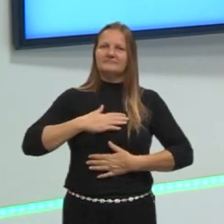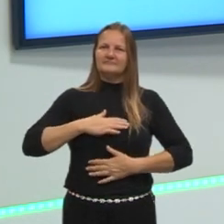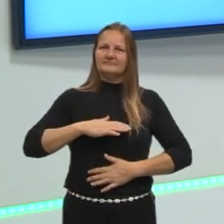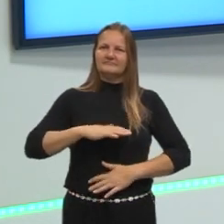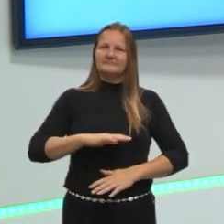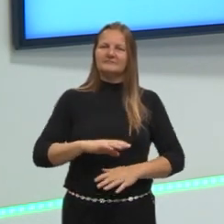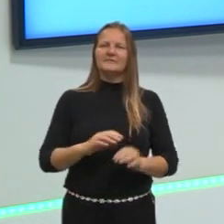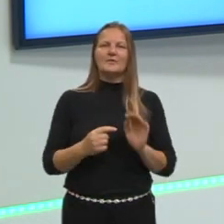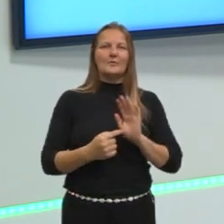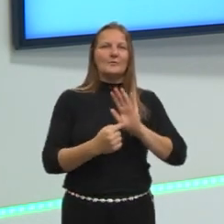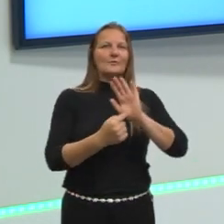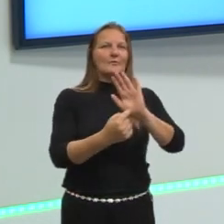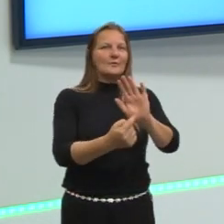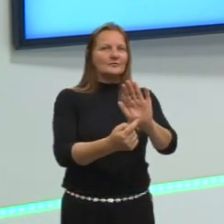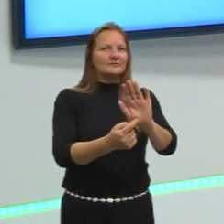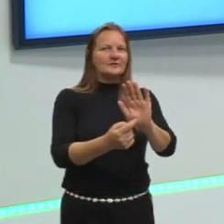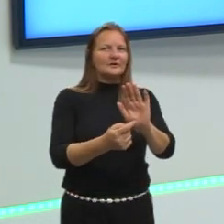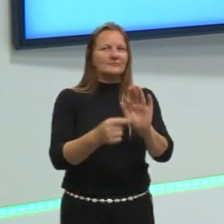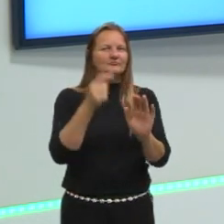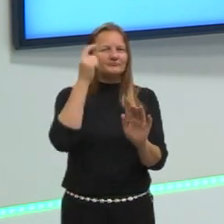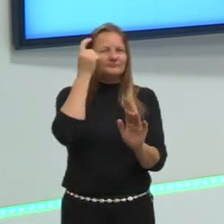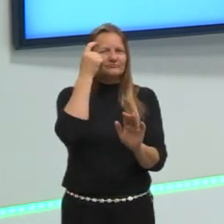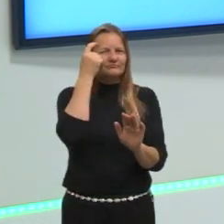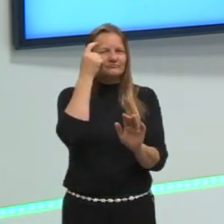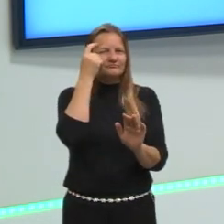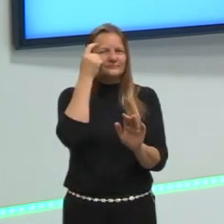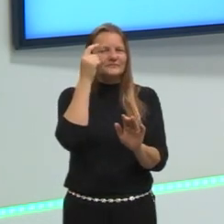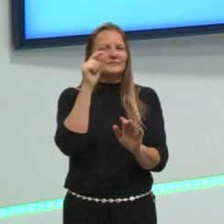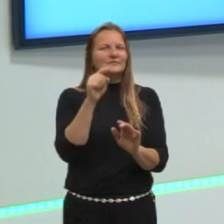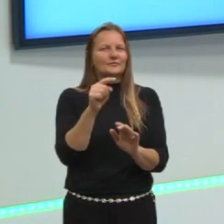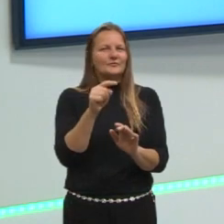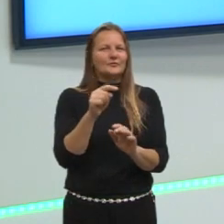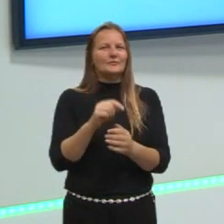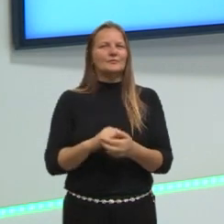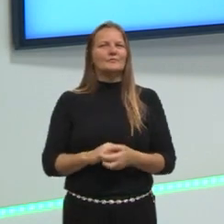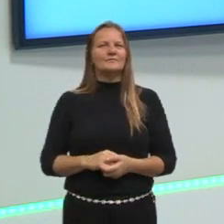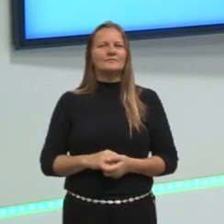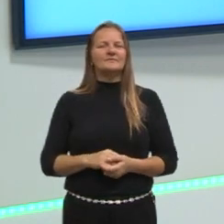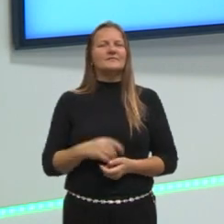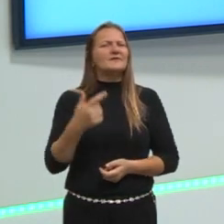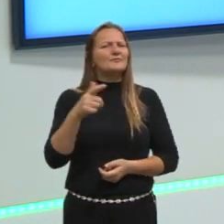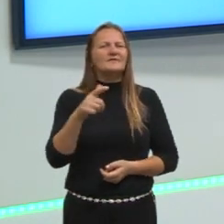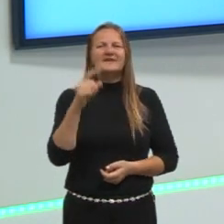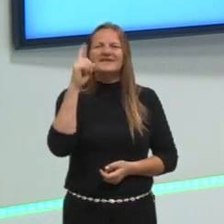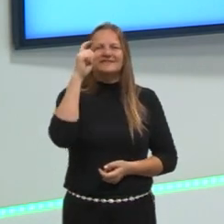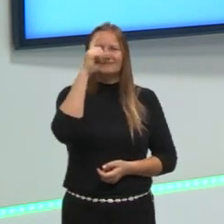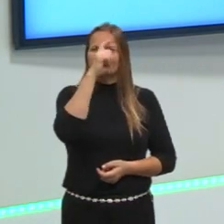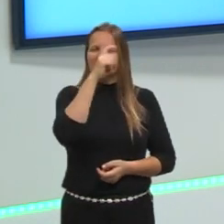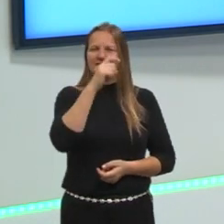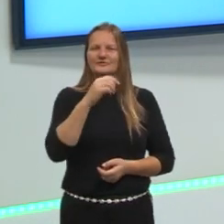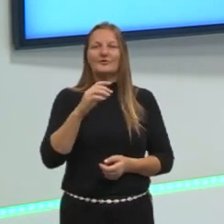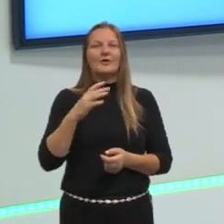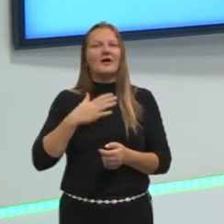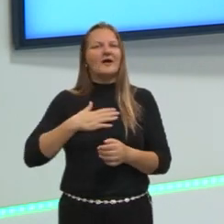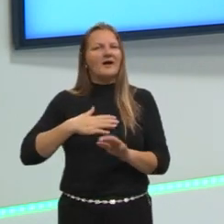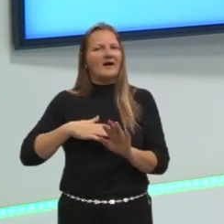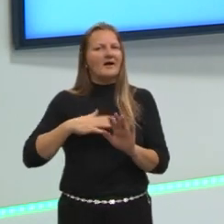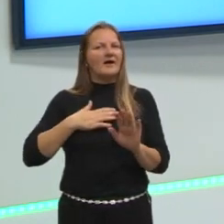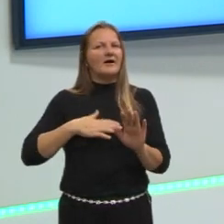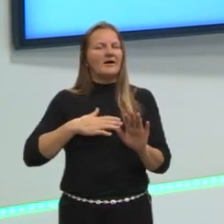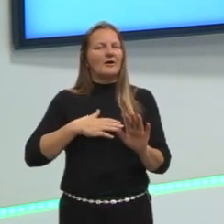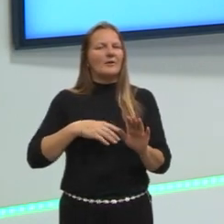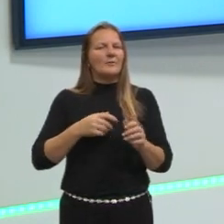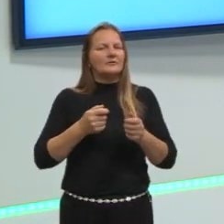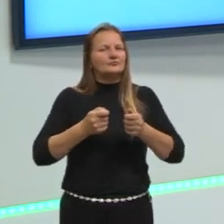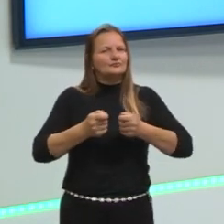e mostrar. O teu cérebro vai mostrar para ti que tu não tem dificuldade em aprender. Na verdade, a gente tem que aprender a